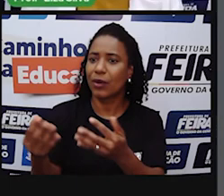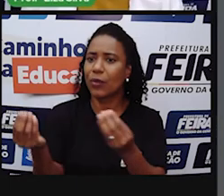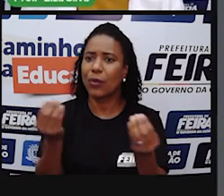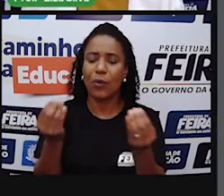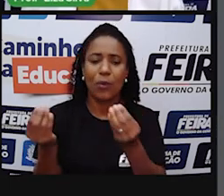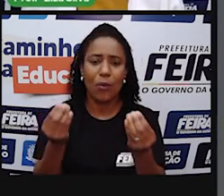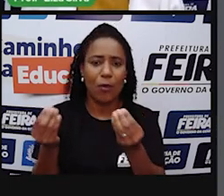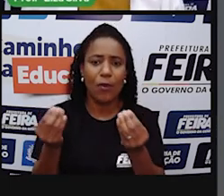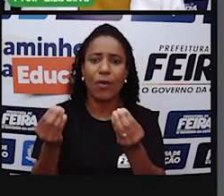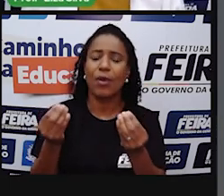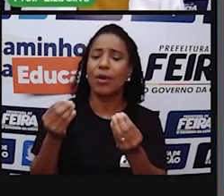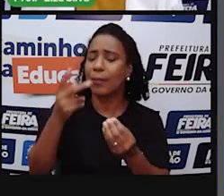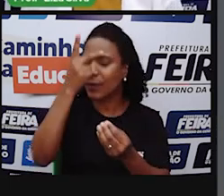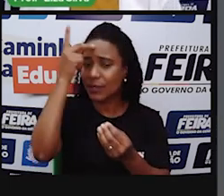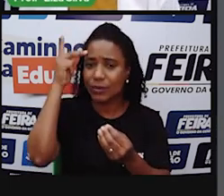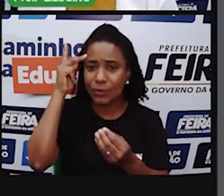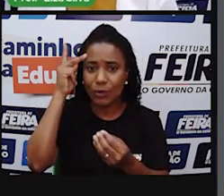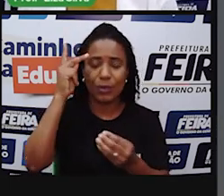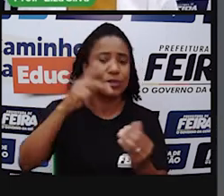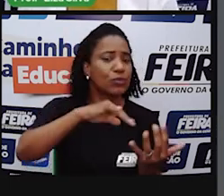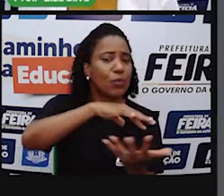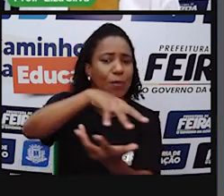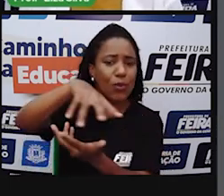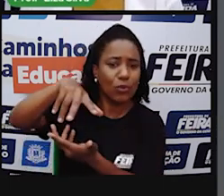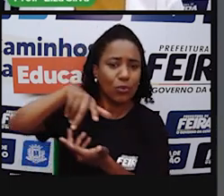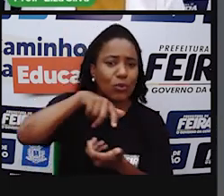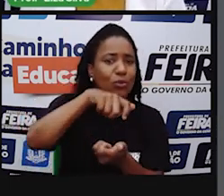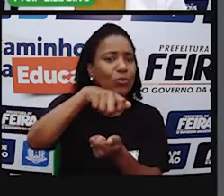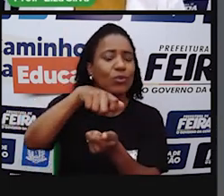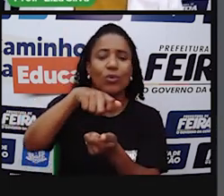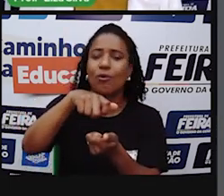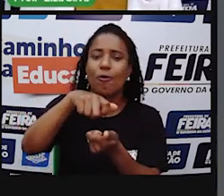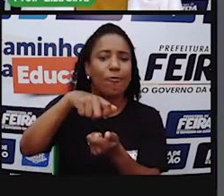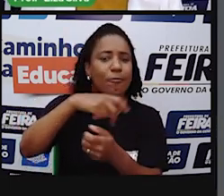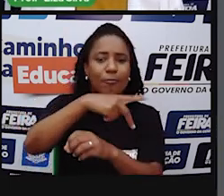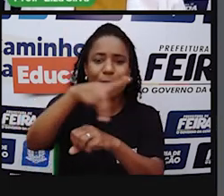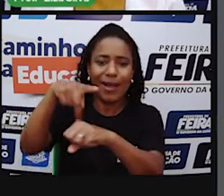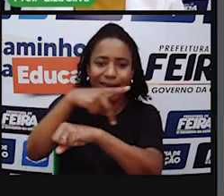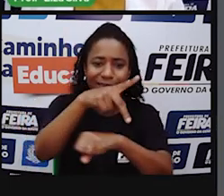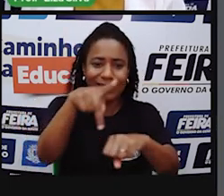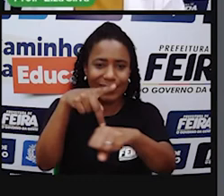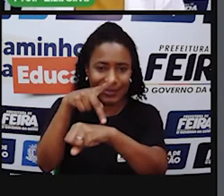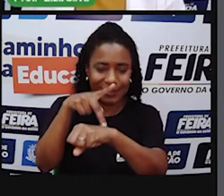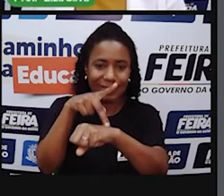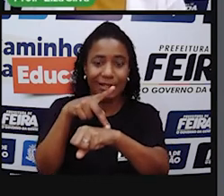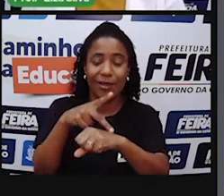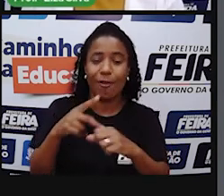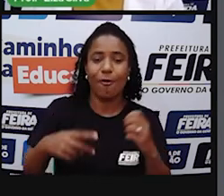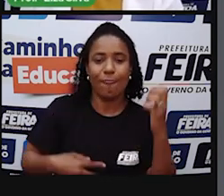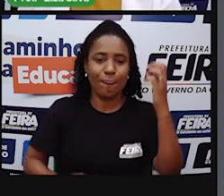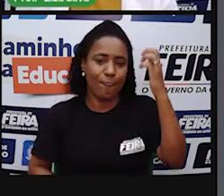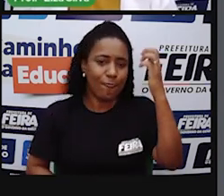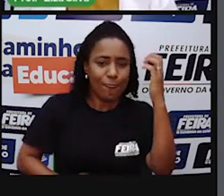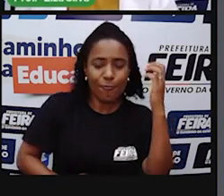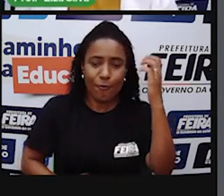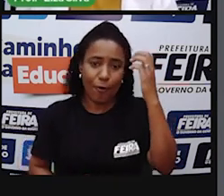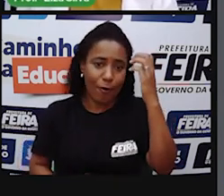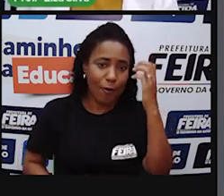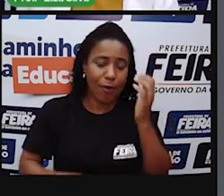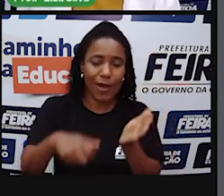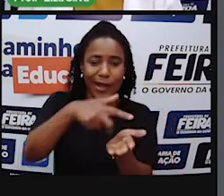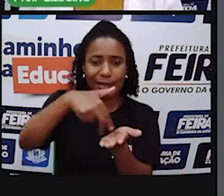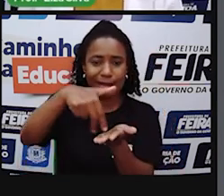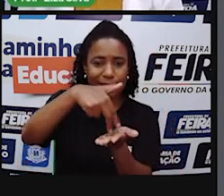Sobre como As pessoas Ao redor De todo o mundo Buscam aprender A dançar Este